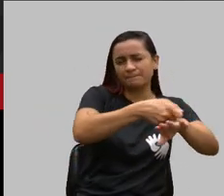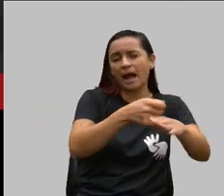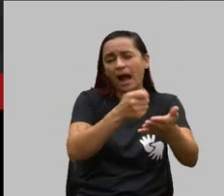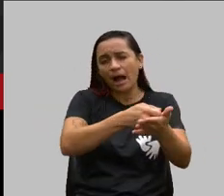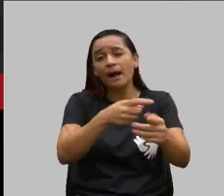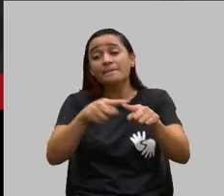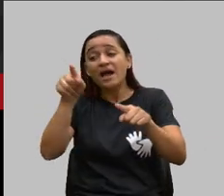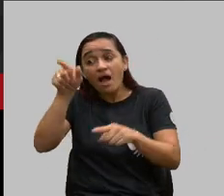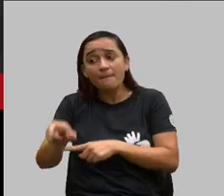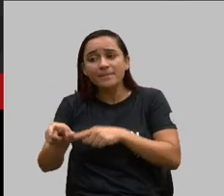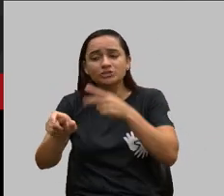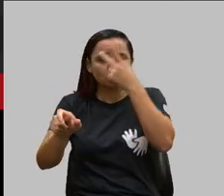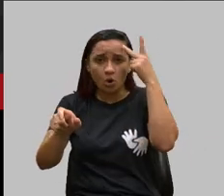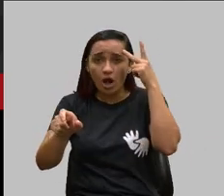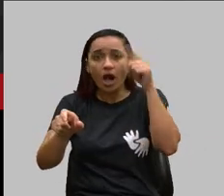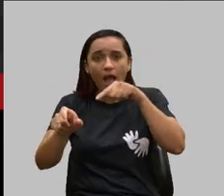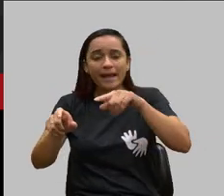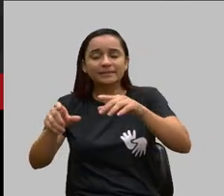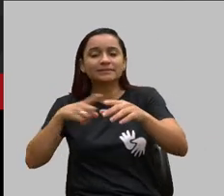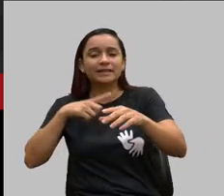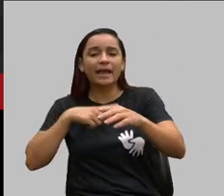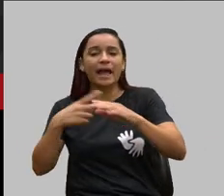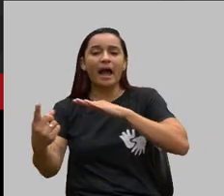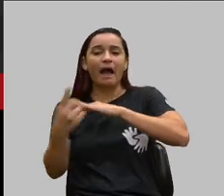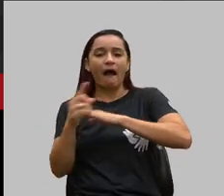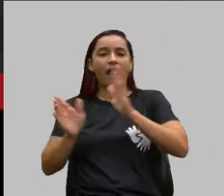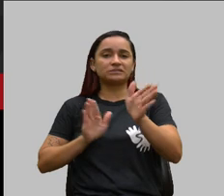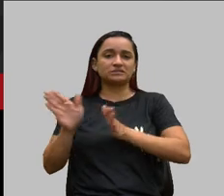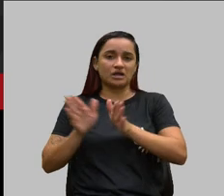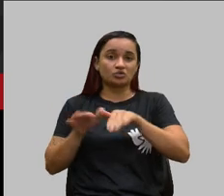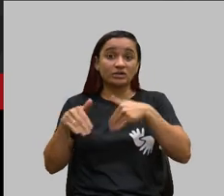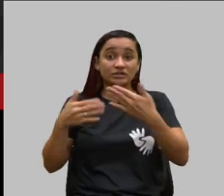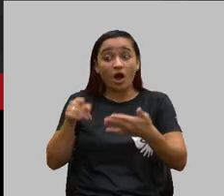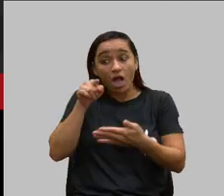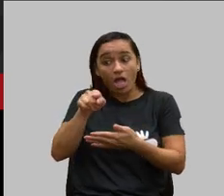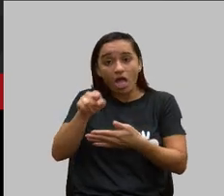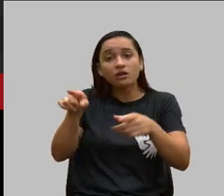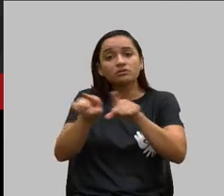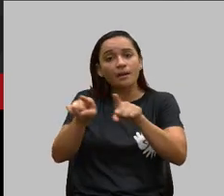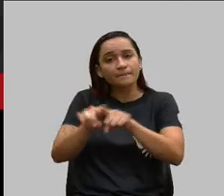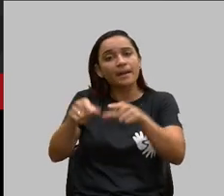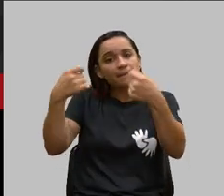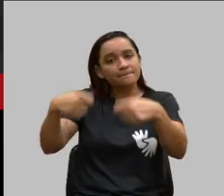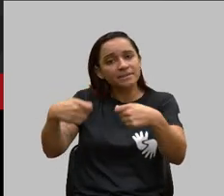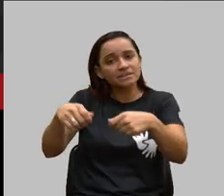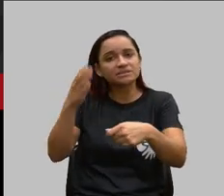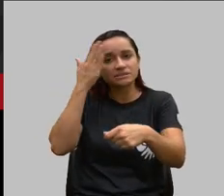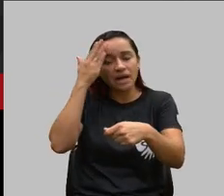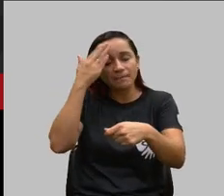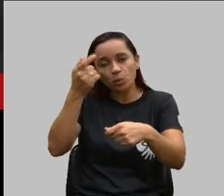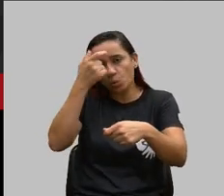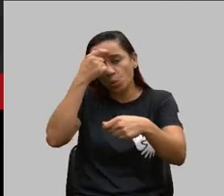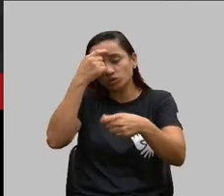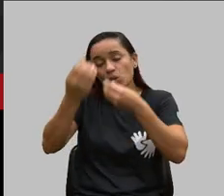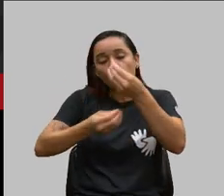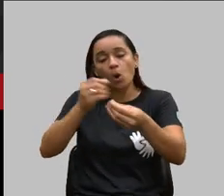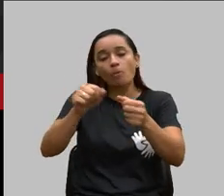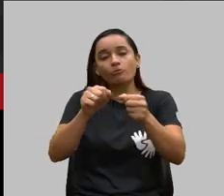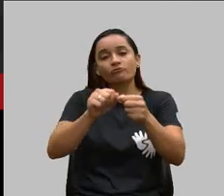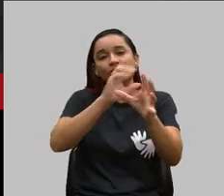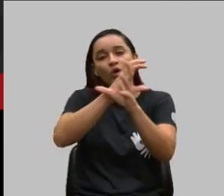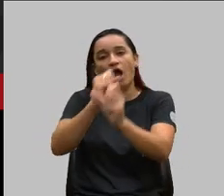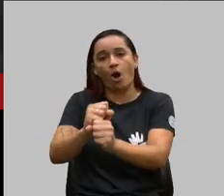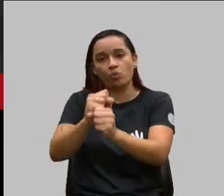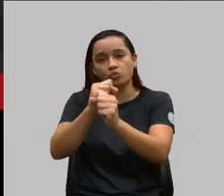quem recebe a cobertura assistencial. Então, a ele também tem que ser entregue a forma que se chegou a esse cálculo e também tem que